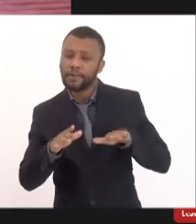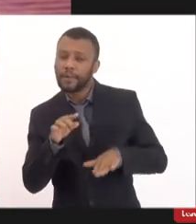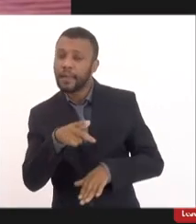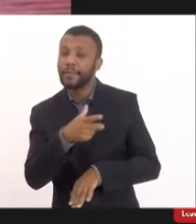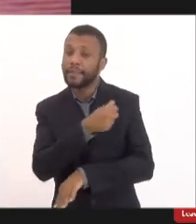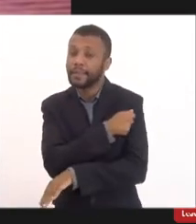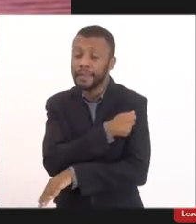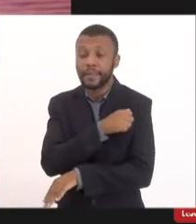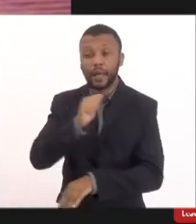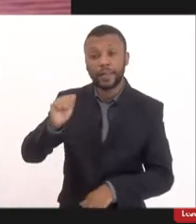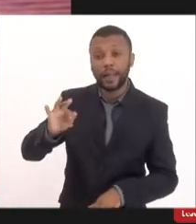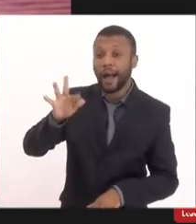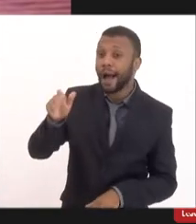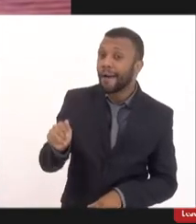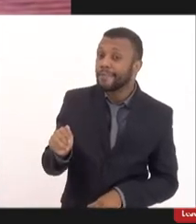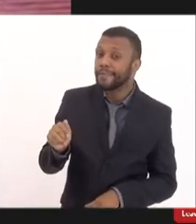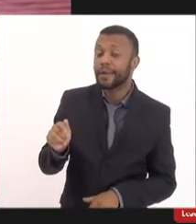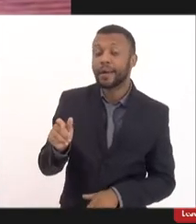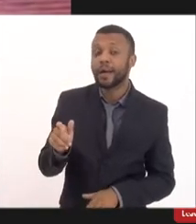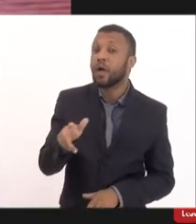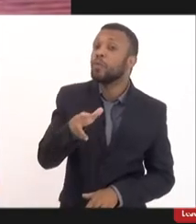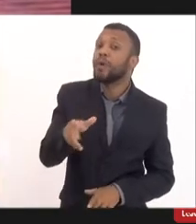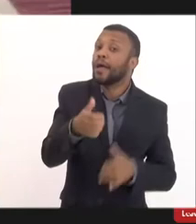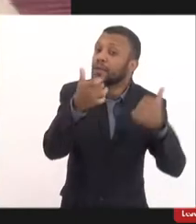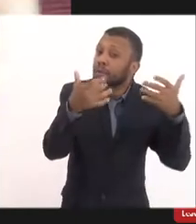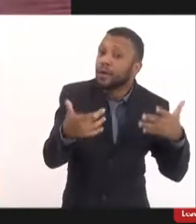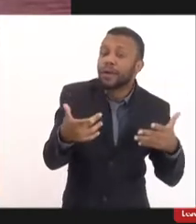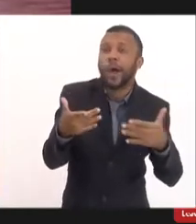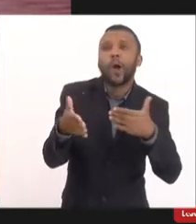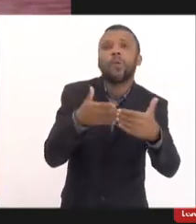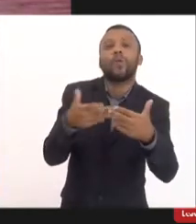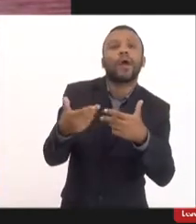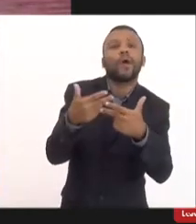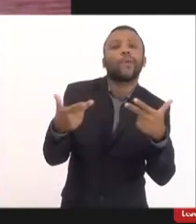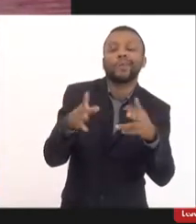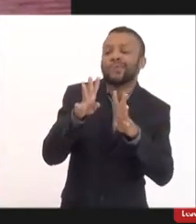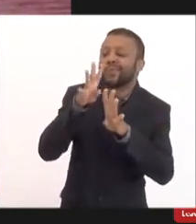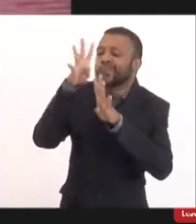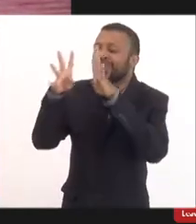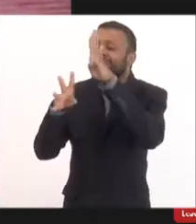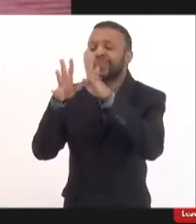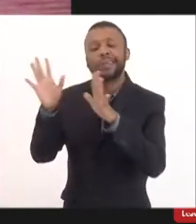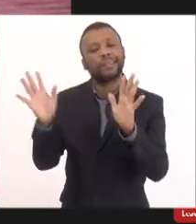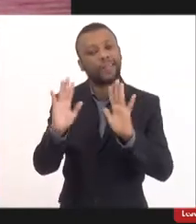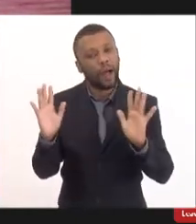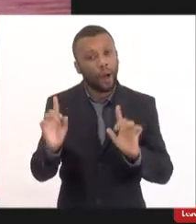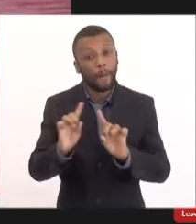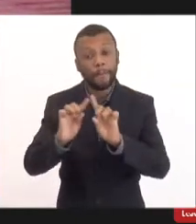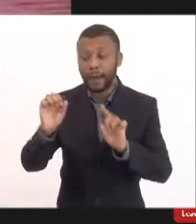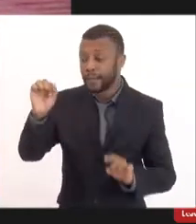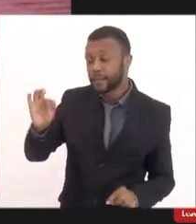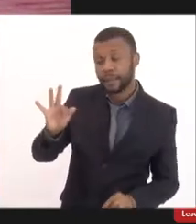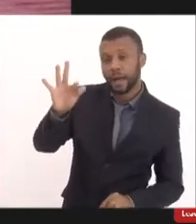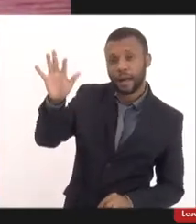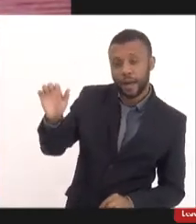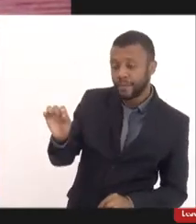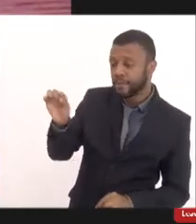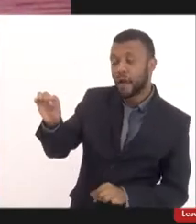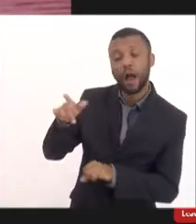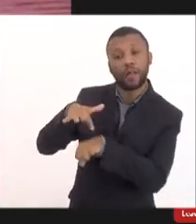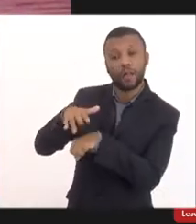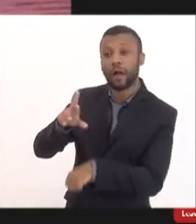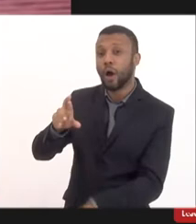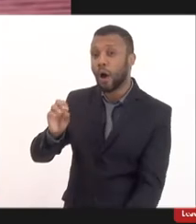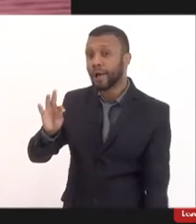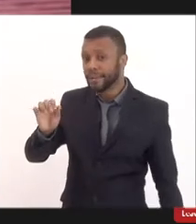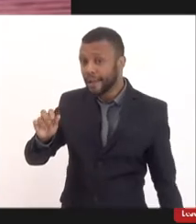não quero dizer com isso que o continente africano qualquer coisa serviria não é isso mas no continente africano a doença rota vírus